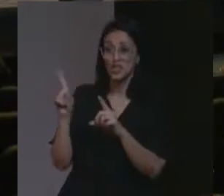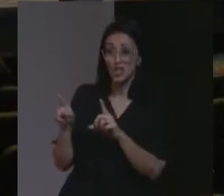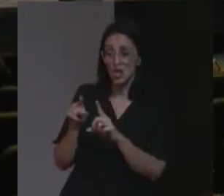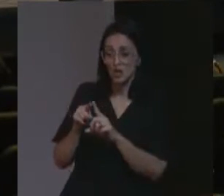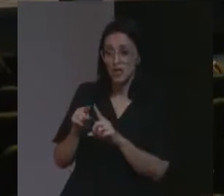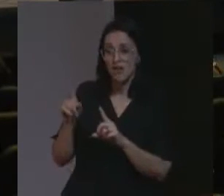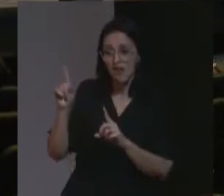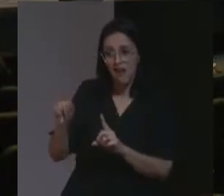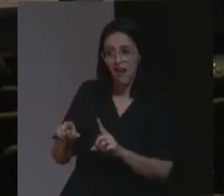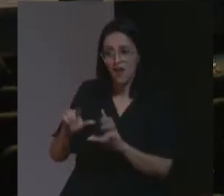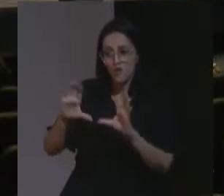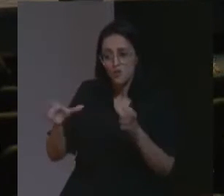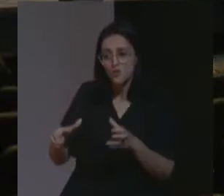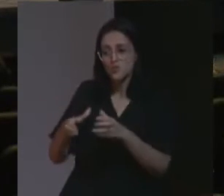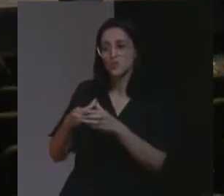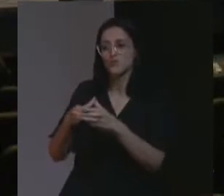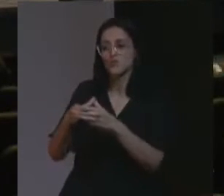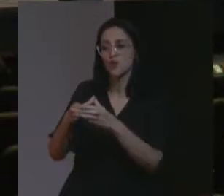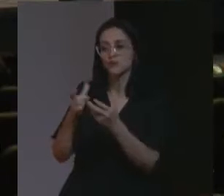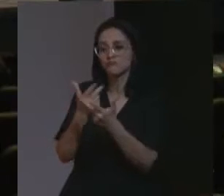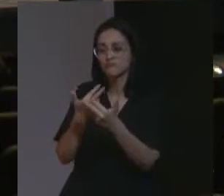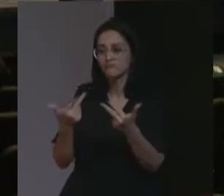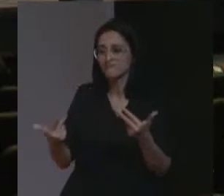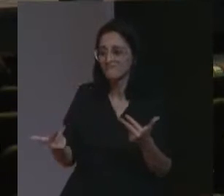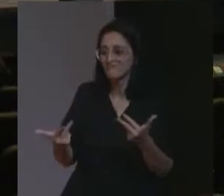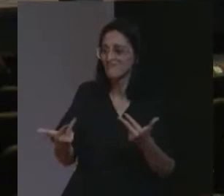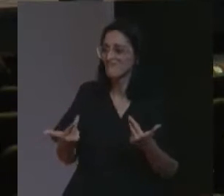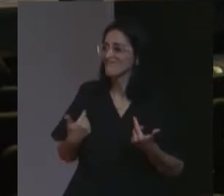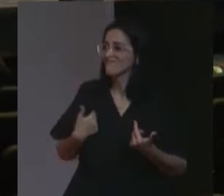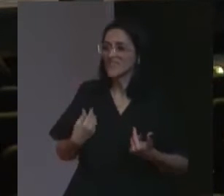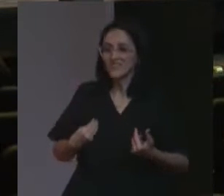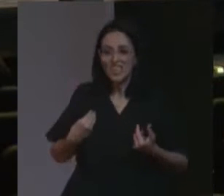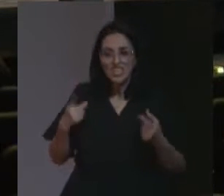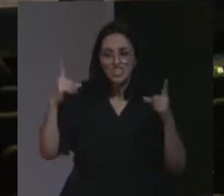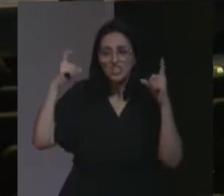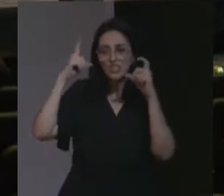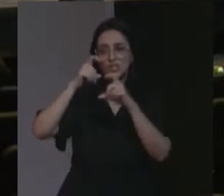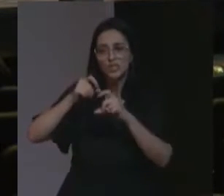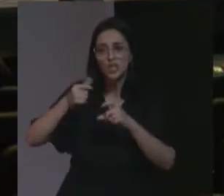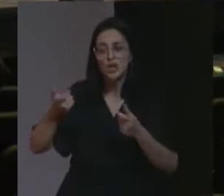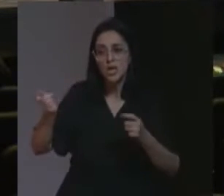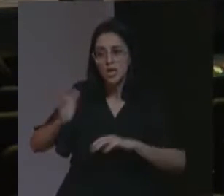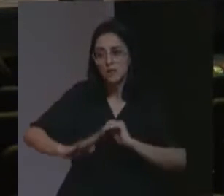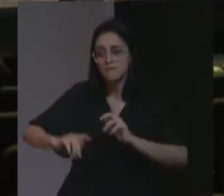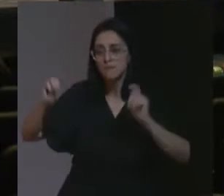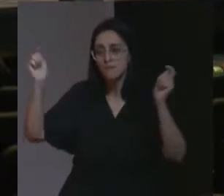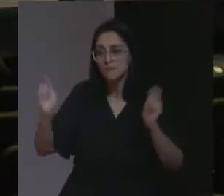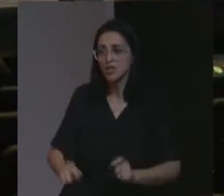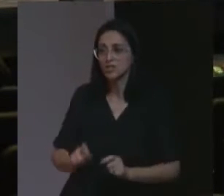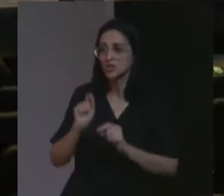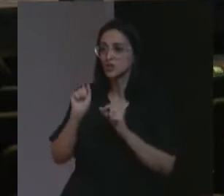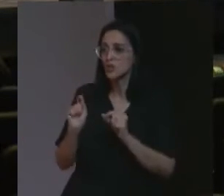intencionalmente, o grupo, a condições de existência, capazes, de ocasionar-lhe, a destruição,